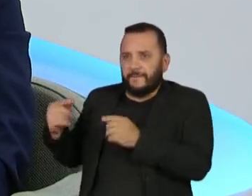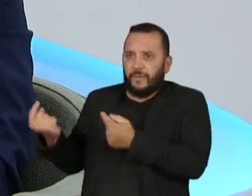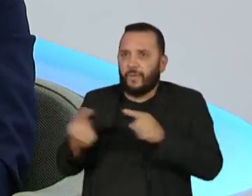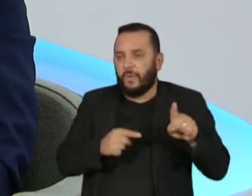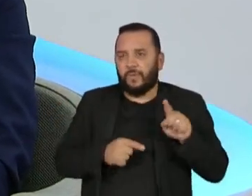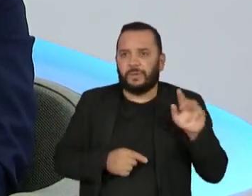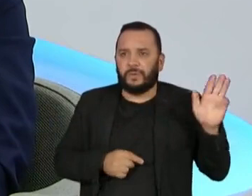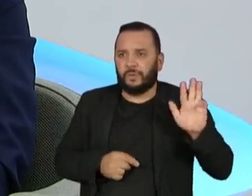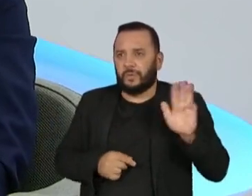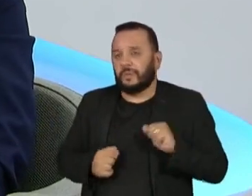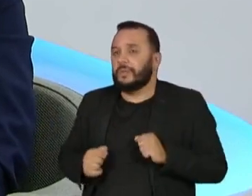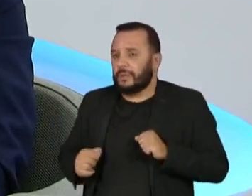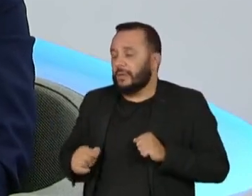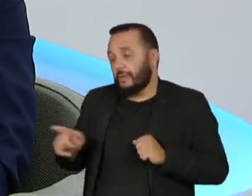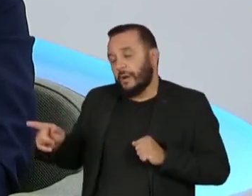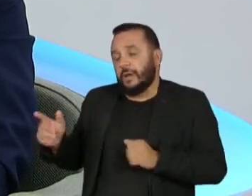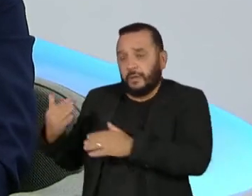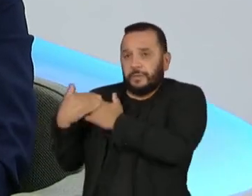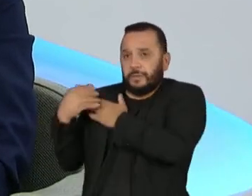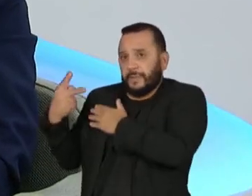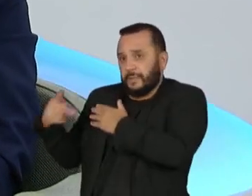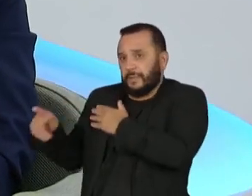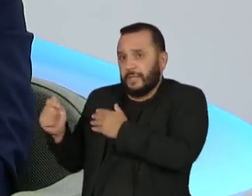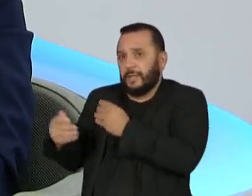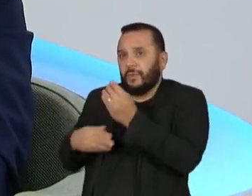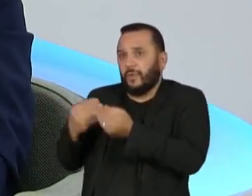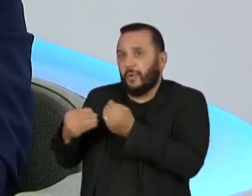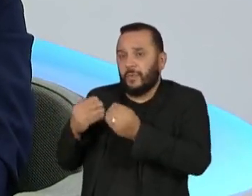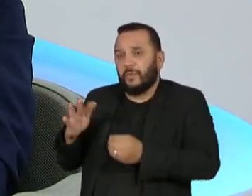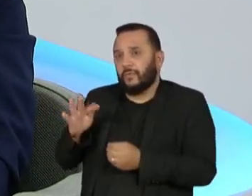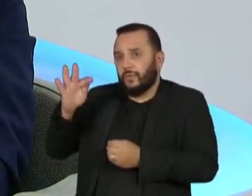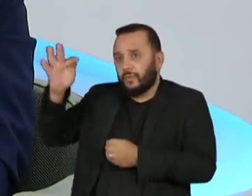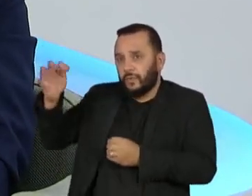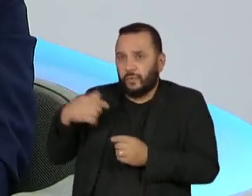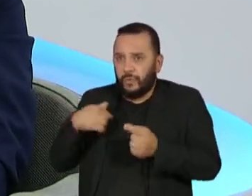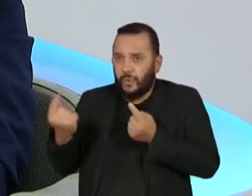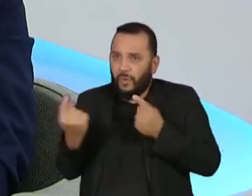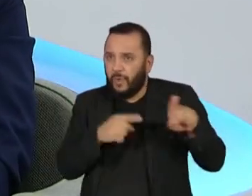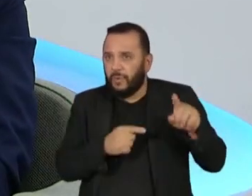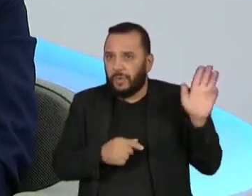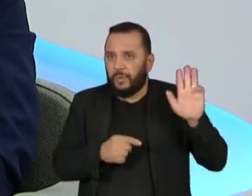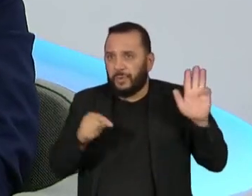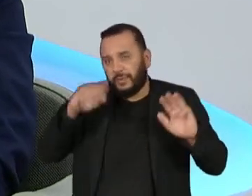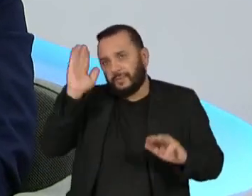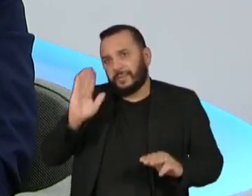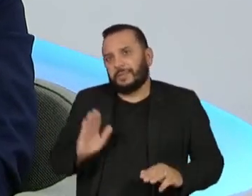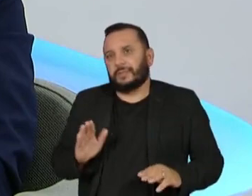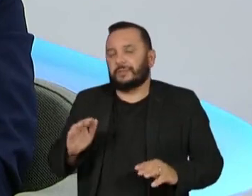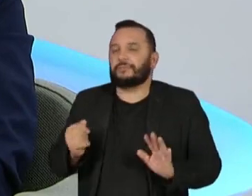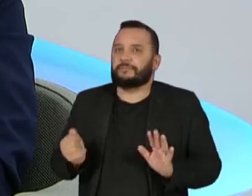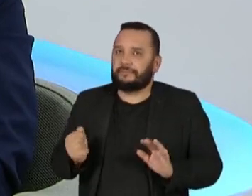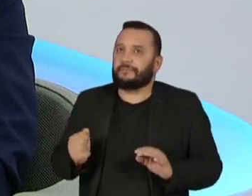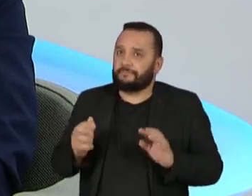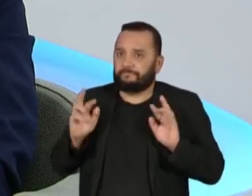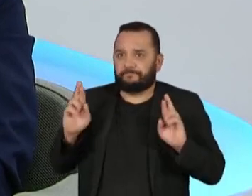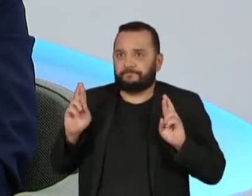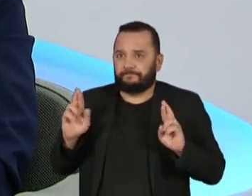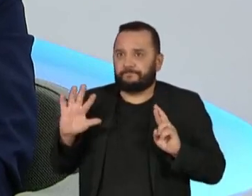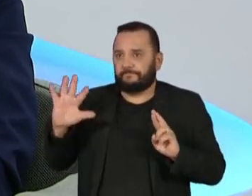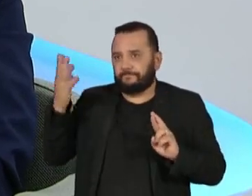mais dele do que dos seus liderados o futuro da oposição ao Lula no Brasil, mas espero que isso aconteça a partir de 1º de